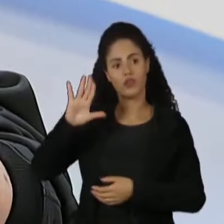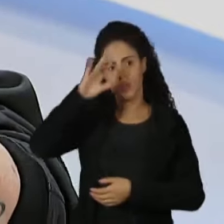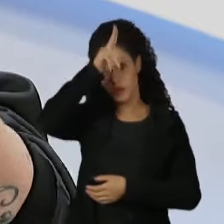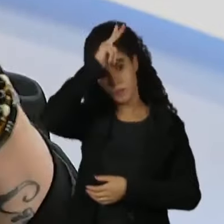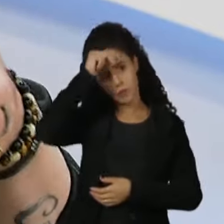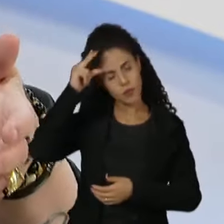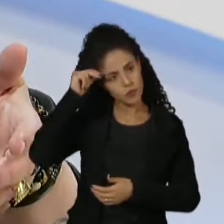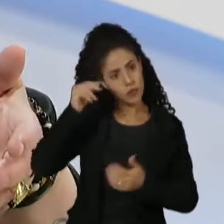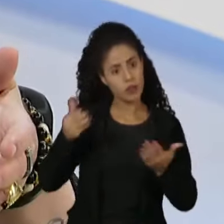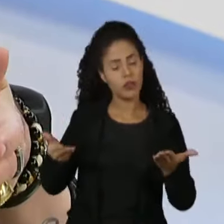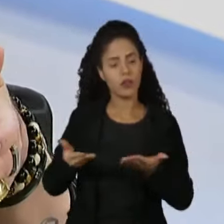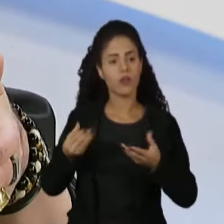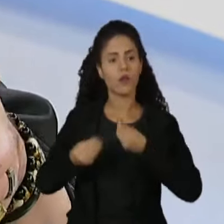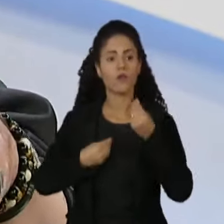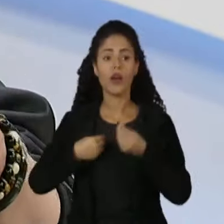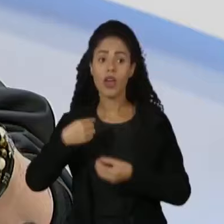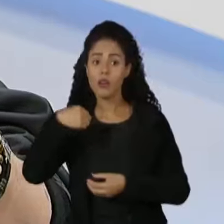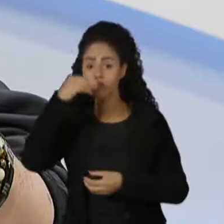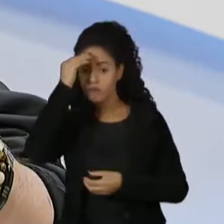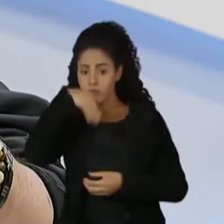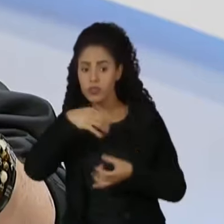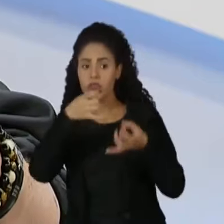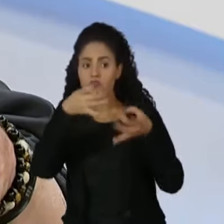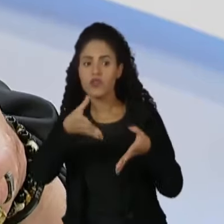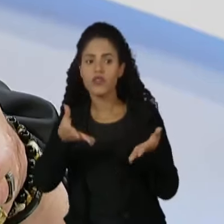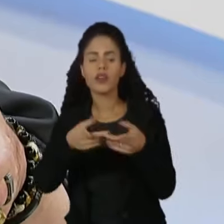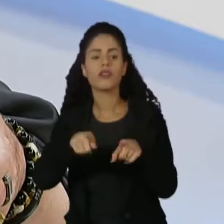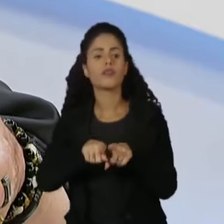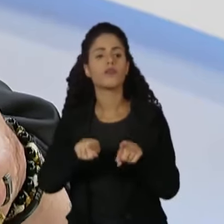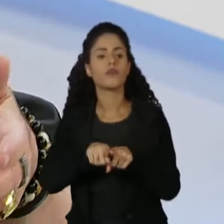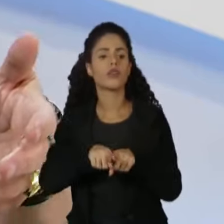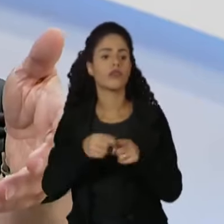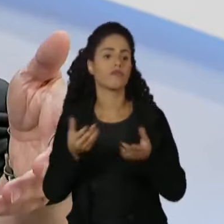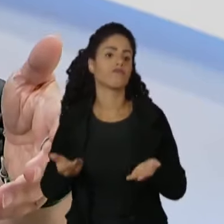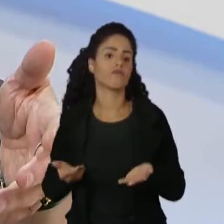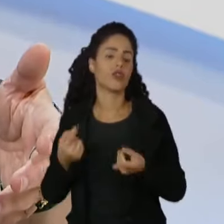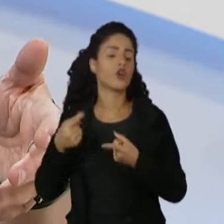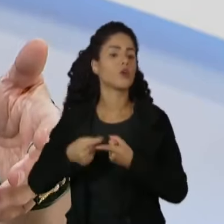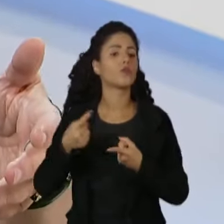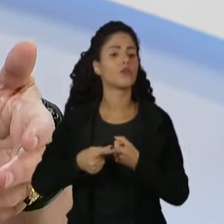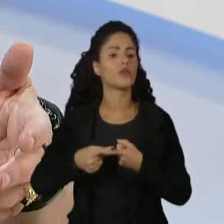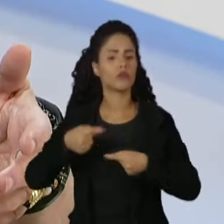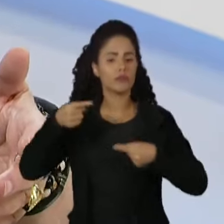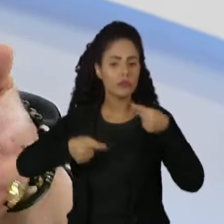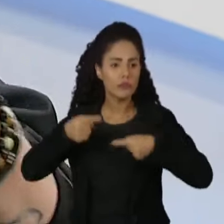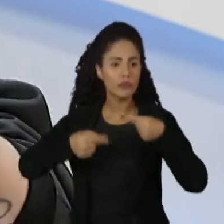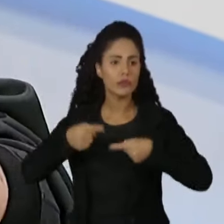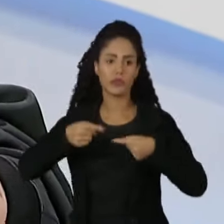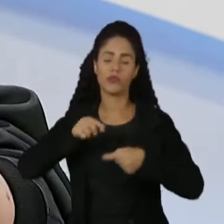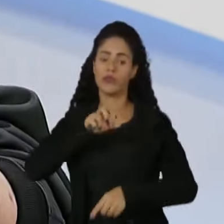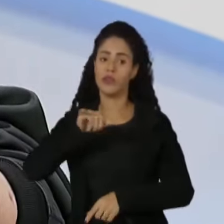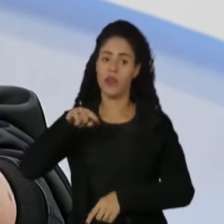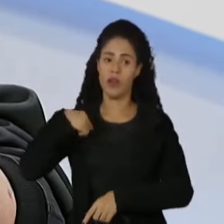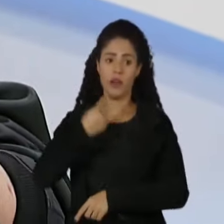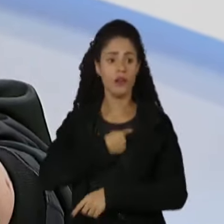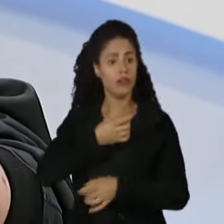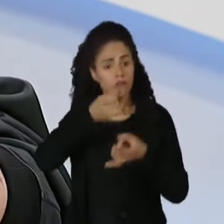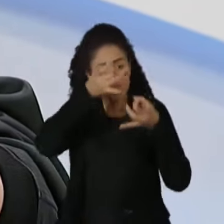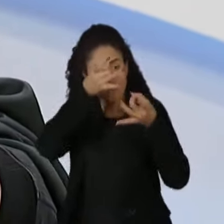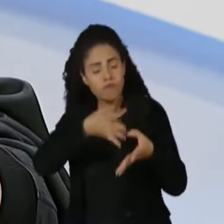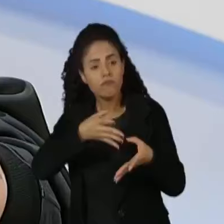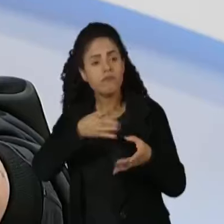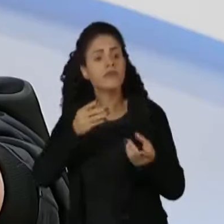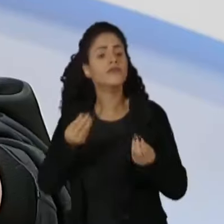agora, se eu já tivesse desistido, eu teria desistido da política, mesmo porque se eu tivesse existido,